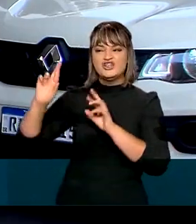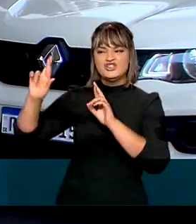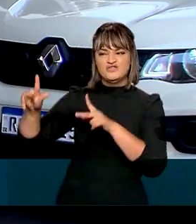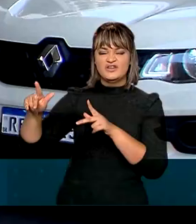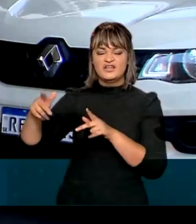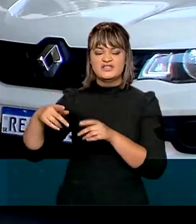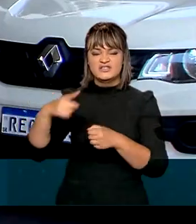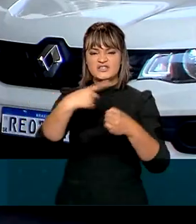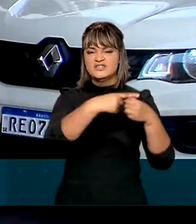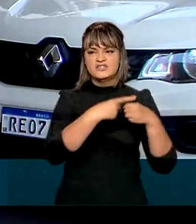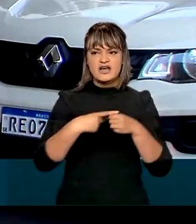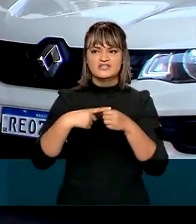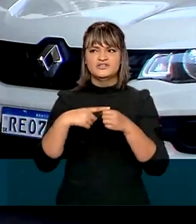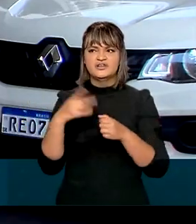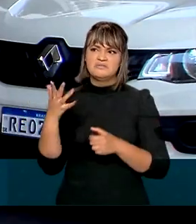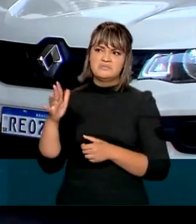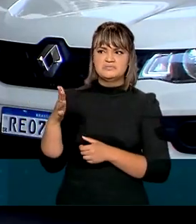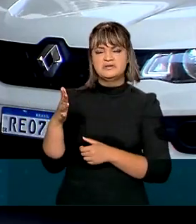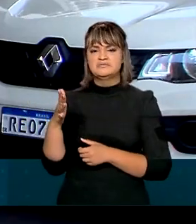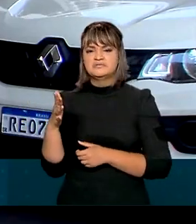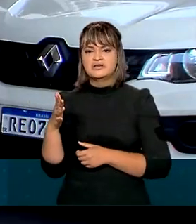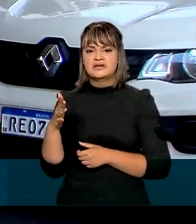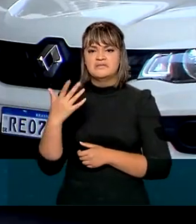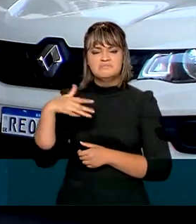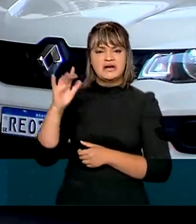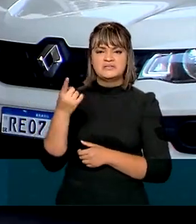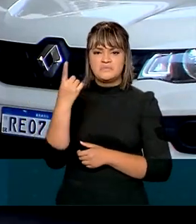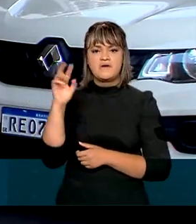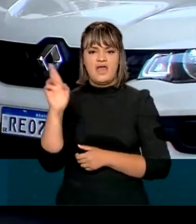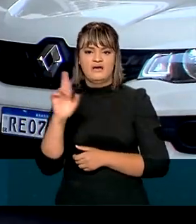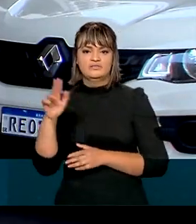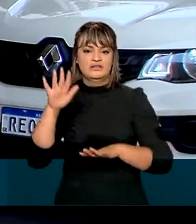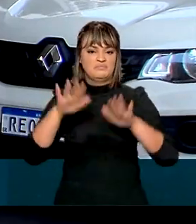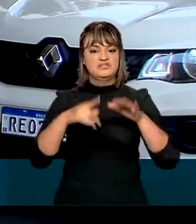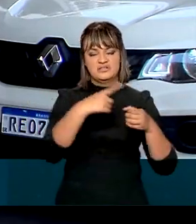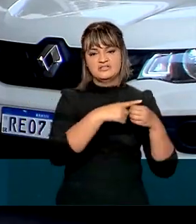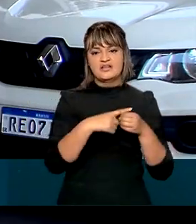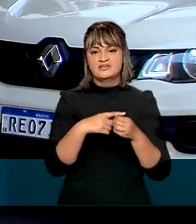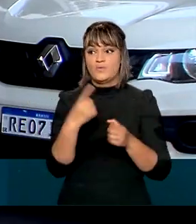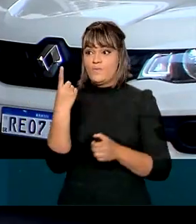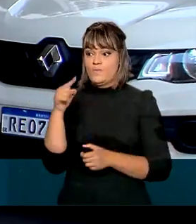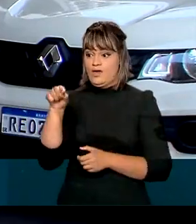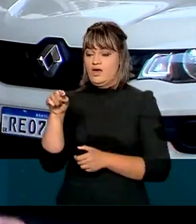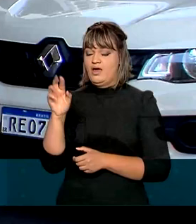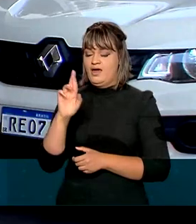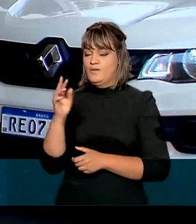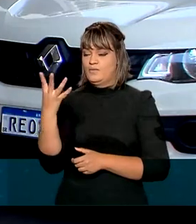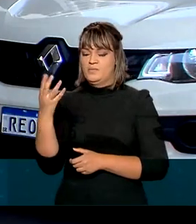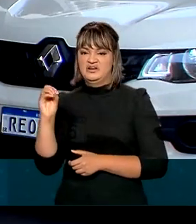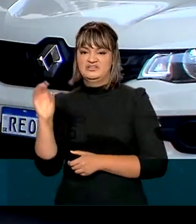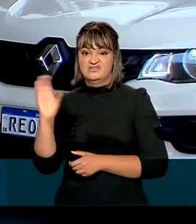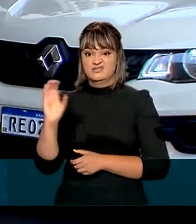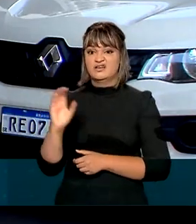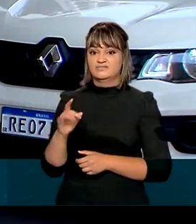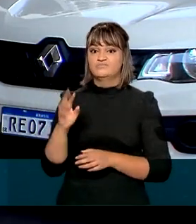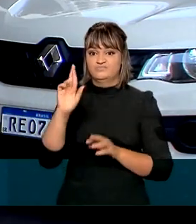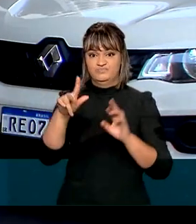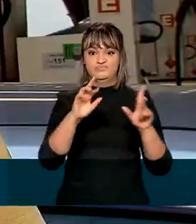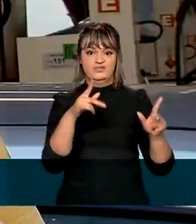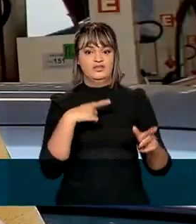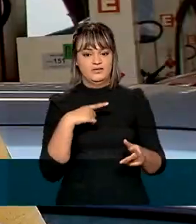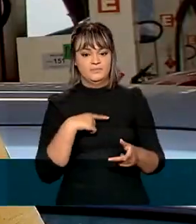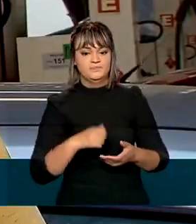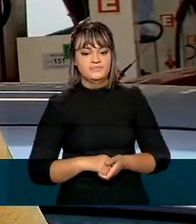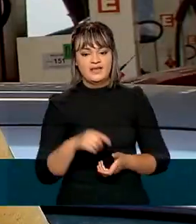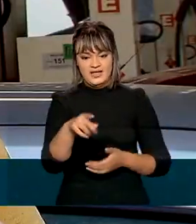médio da gasolina chega a ser de mais de R$,40 entre um estado e outro.